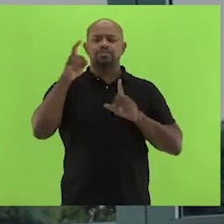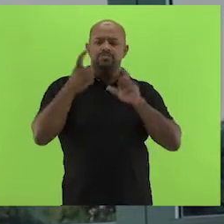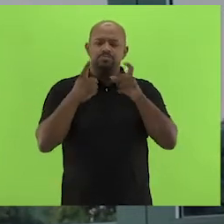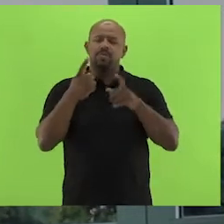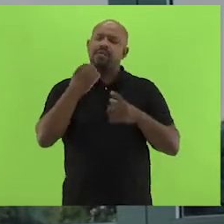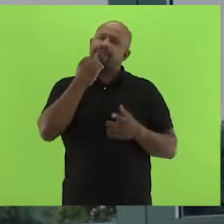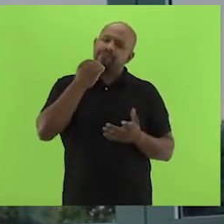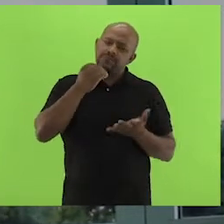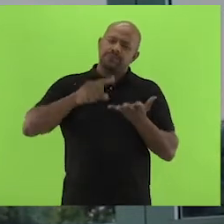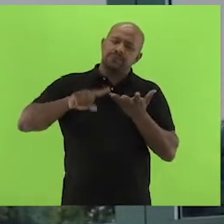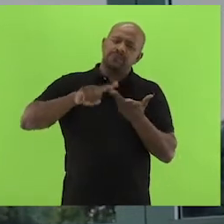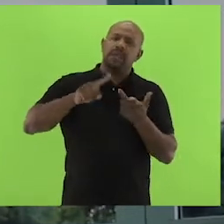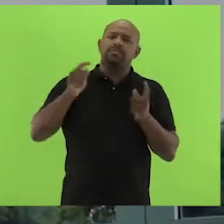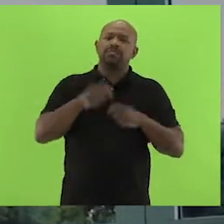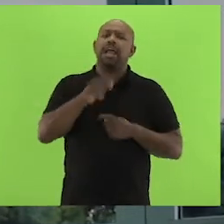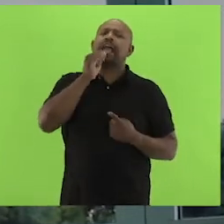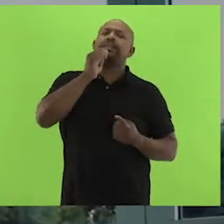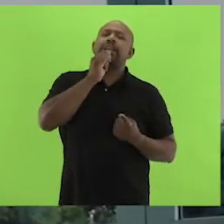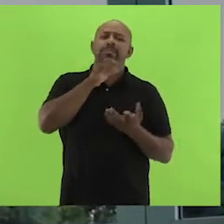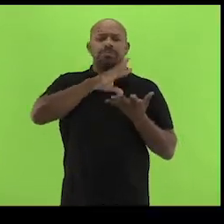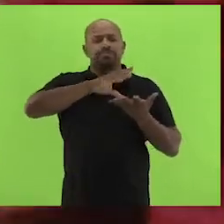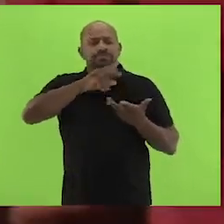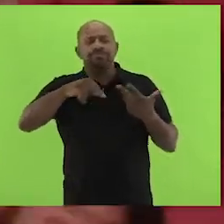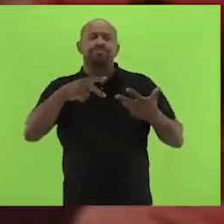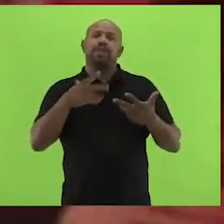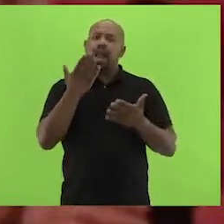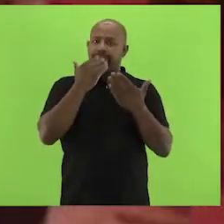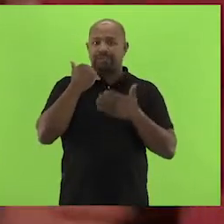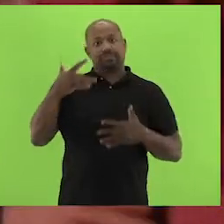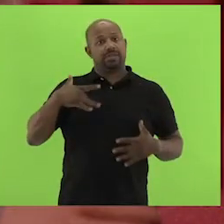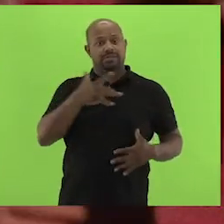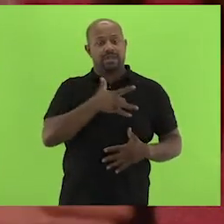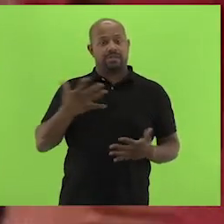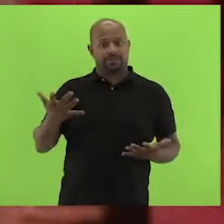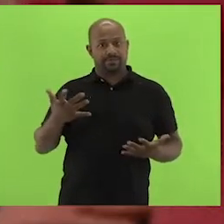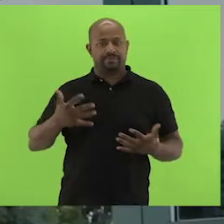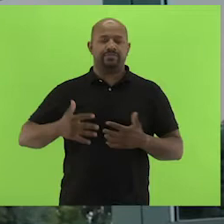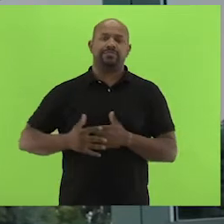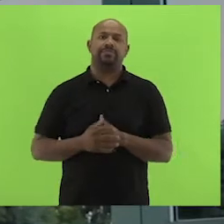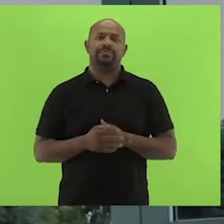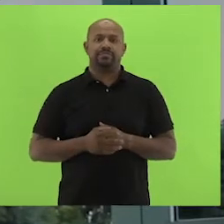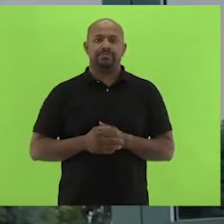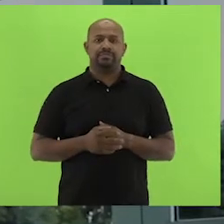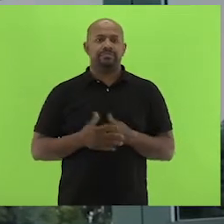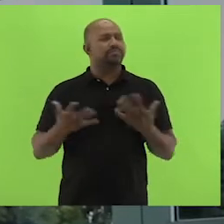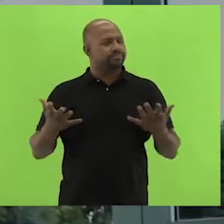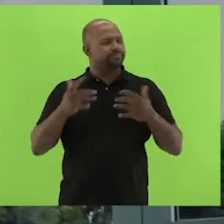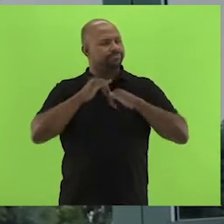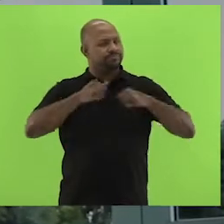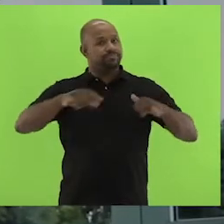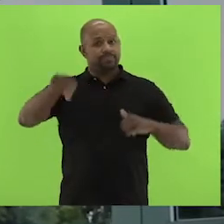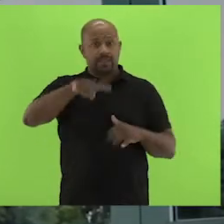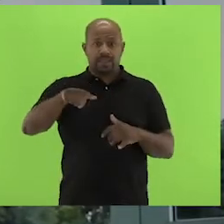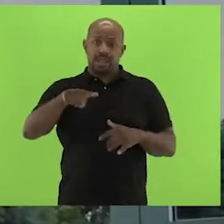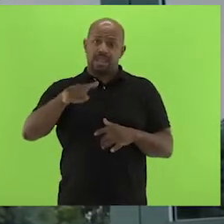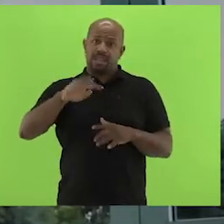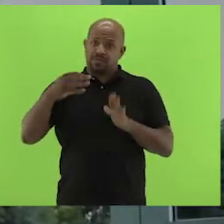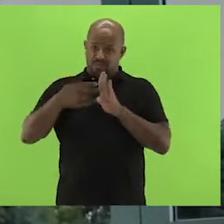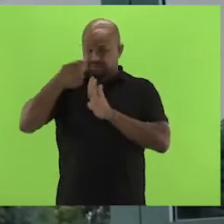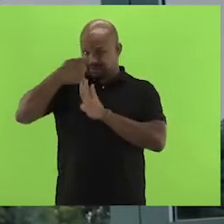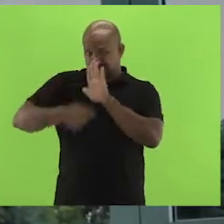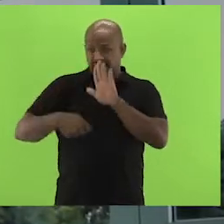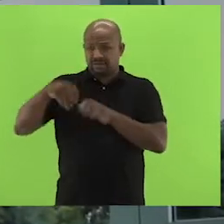lidar com a alimentação de uma maneira saudável. Uma mulher aplaude com a frase, arrasou, querida. O discurso na Folha de São Paulo